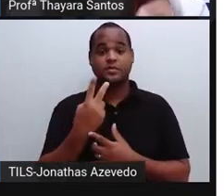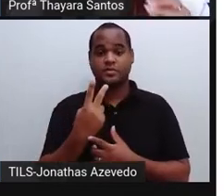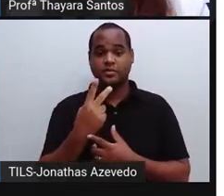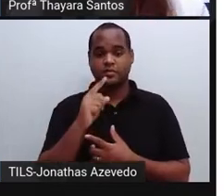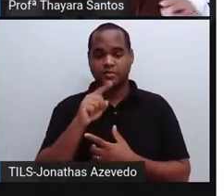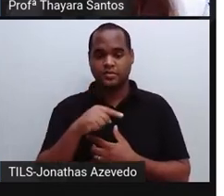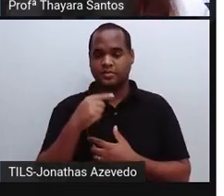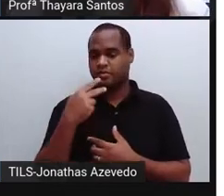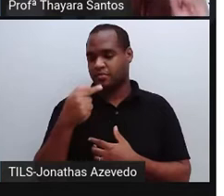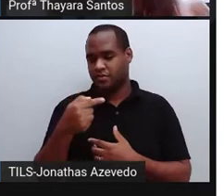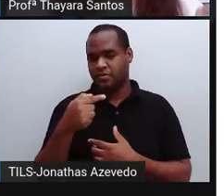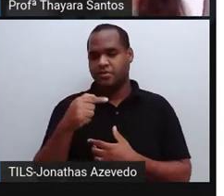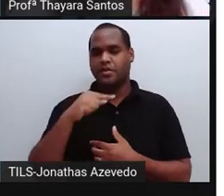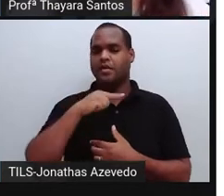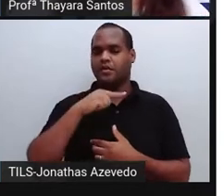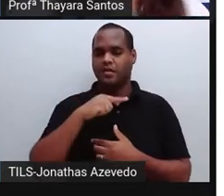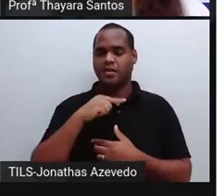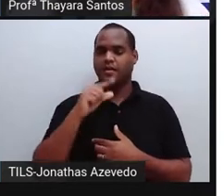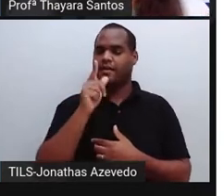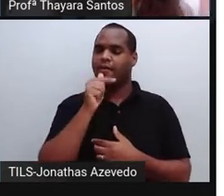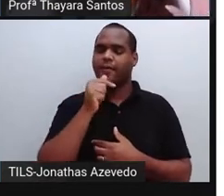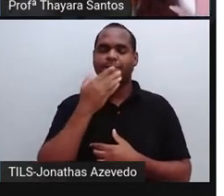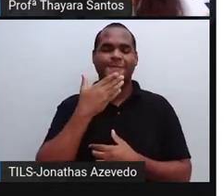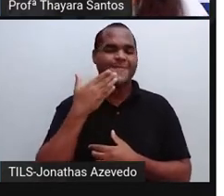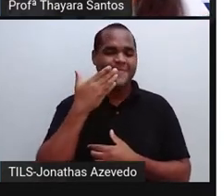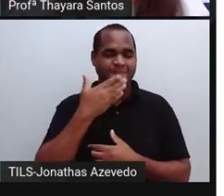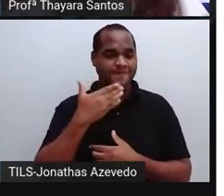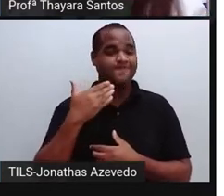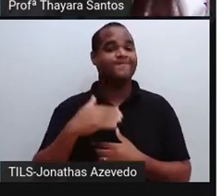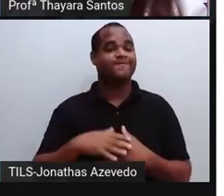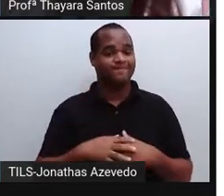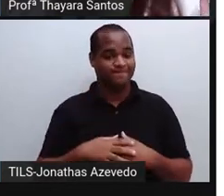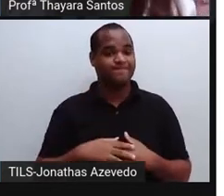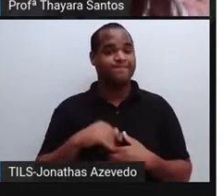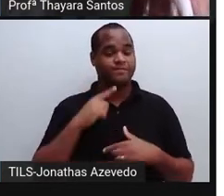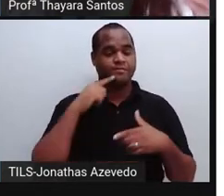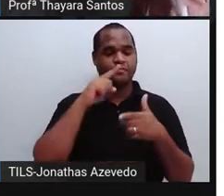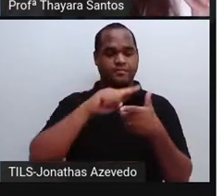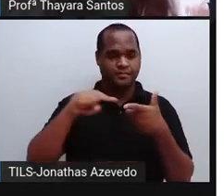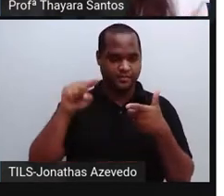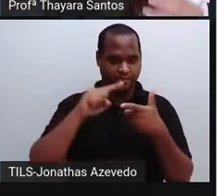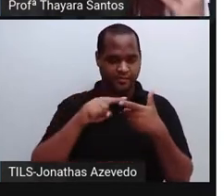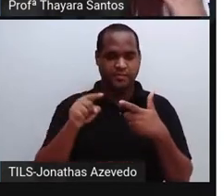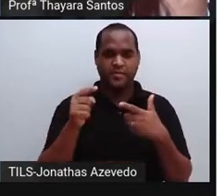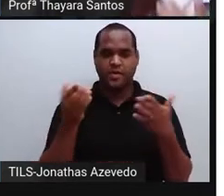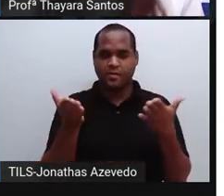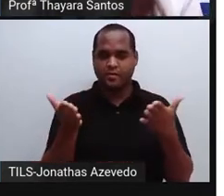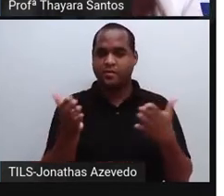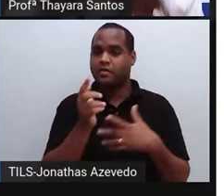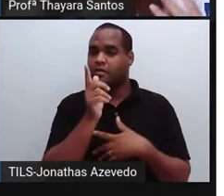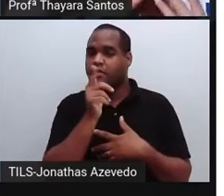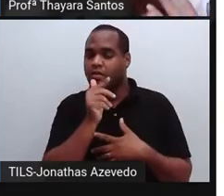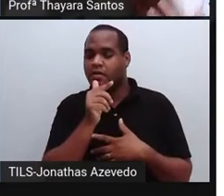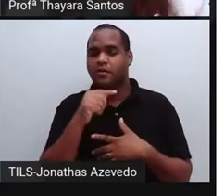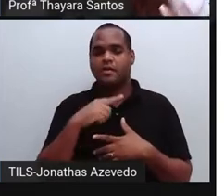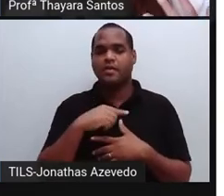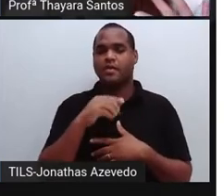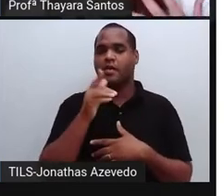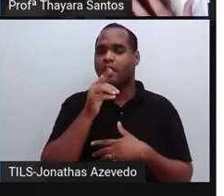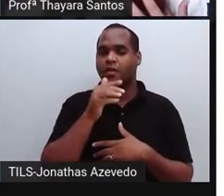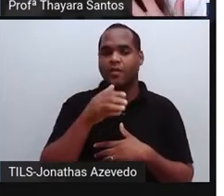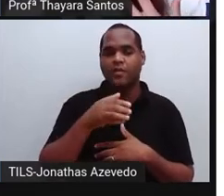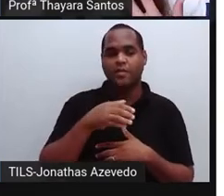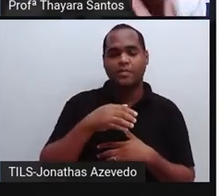,7% dela é de água doce, o que já é um problema por si só, porque a água que a gente utiliza no nosso dia a dia, seja para beber,